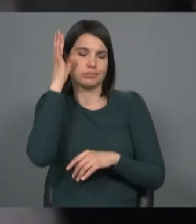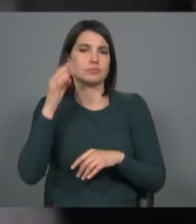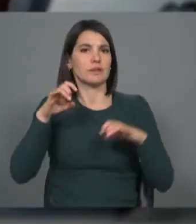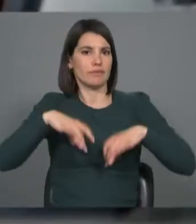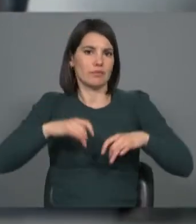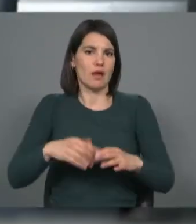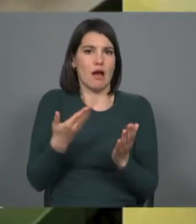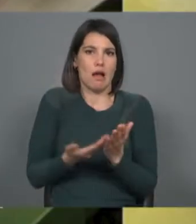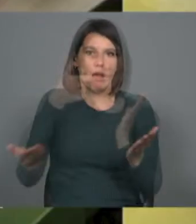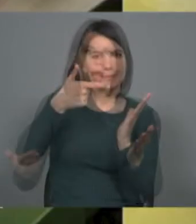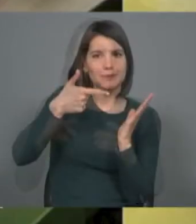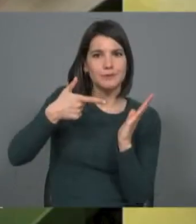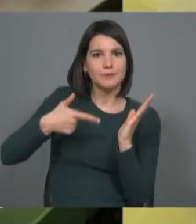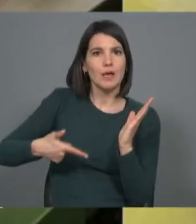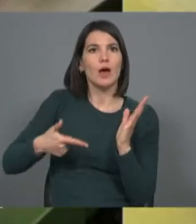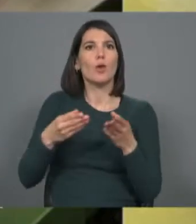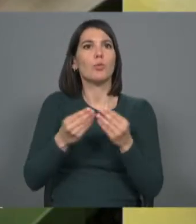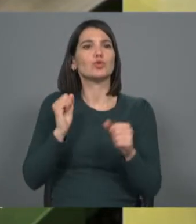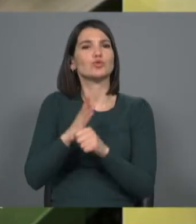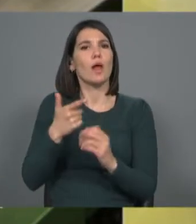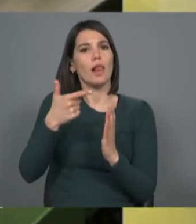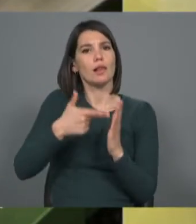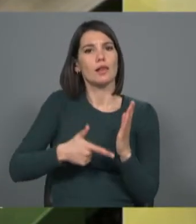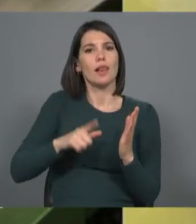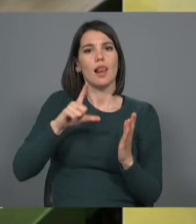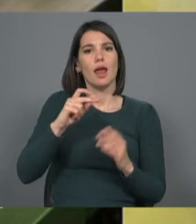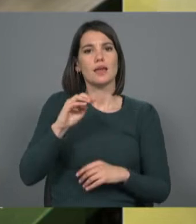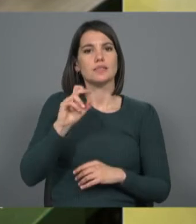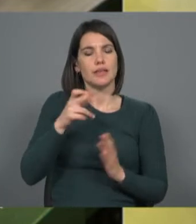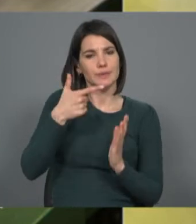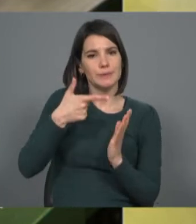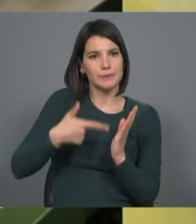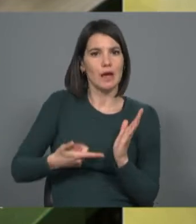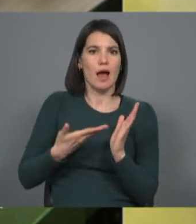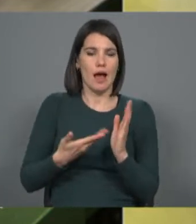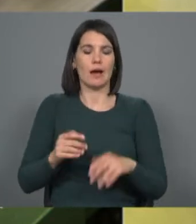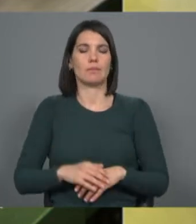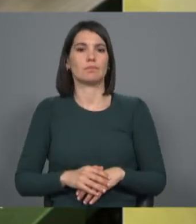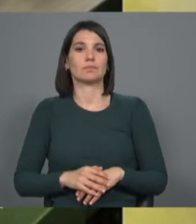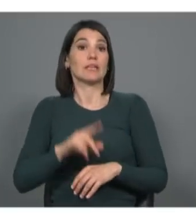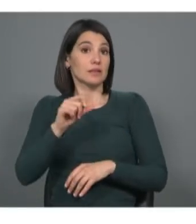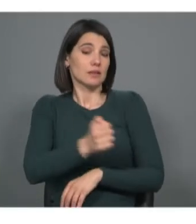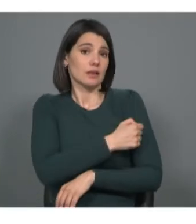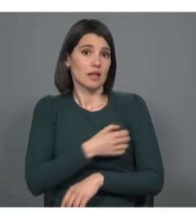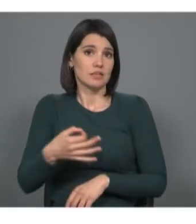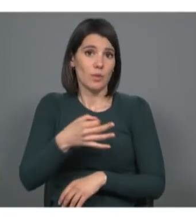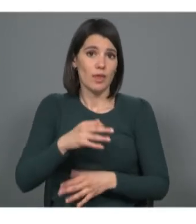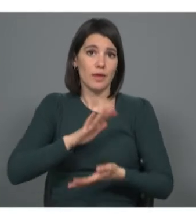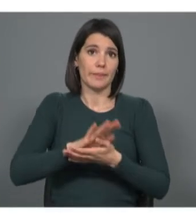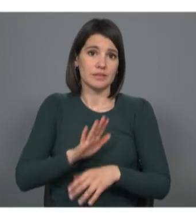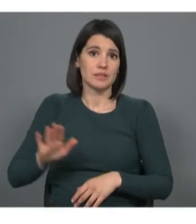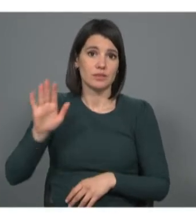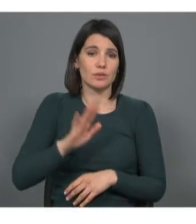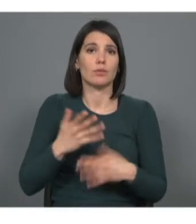económicos em Portugal. E como a Imprensa Nacional Casa da Moeda também não pode ser indiferente aos